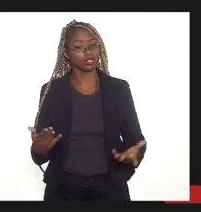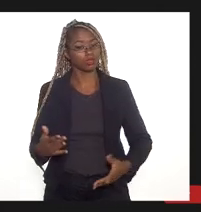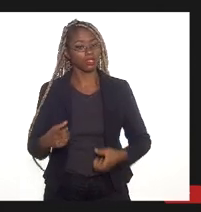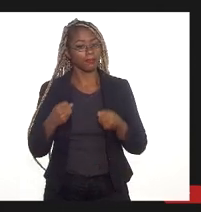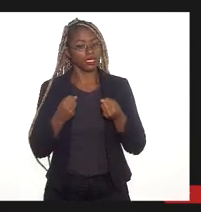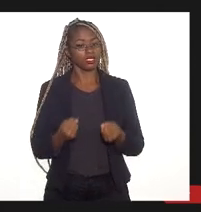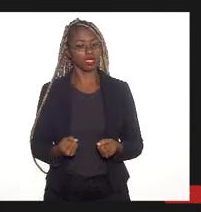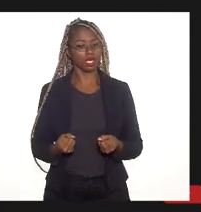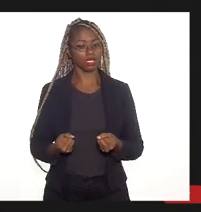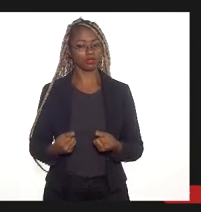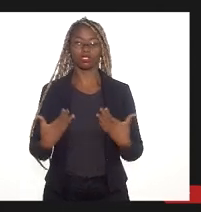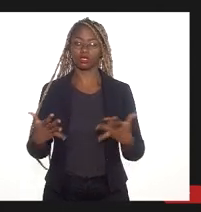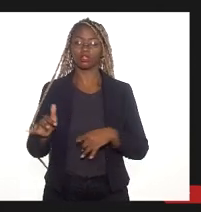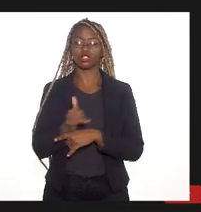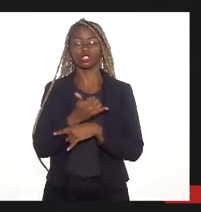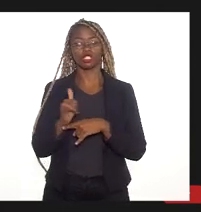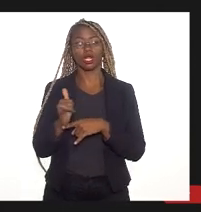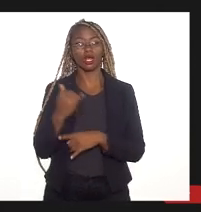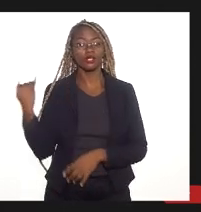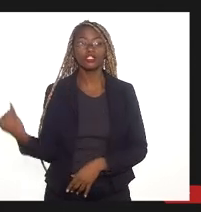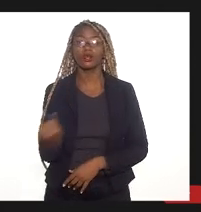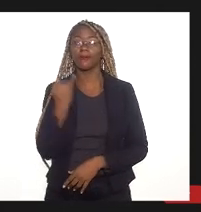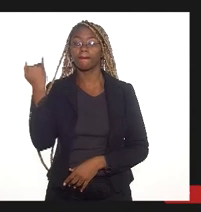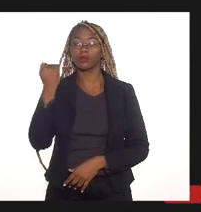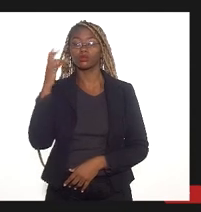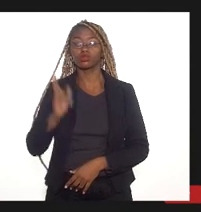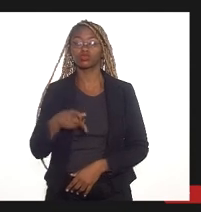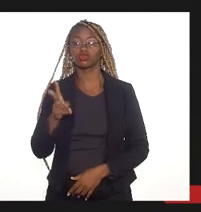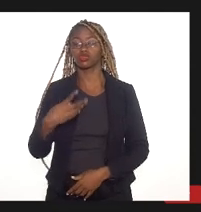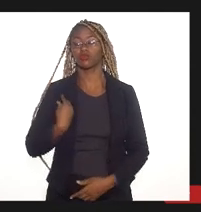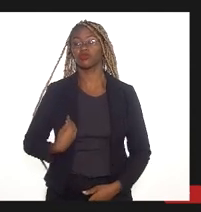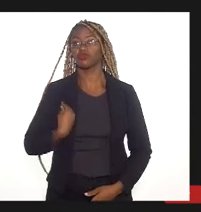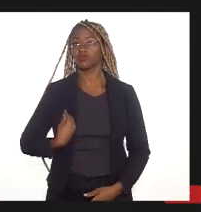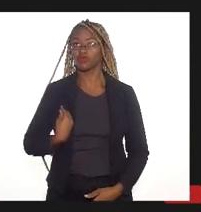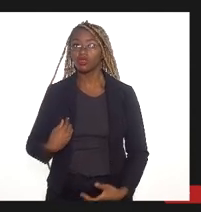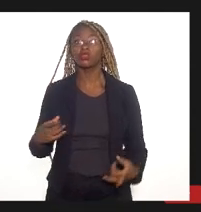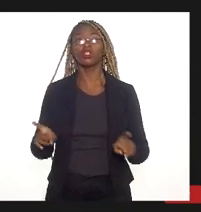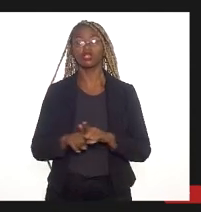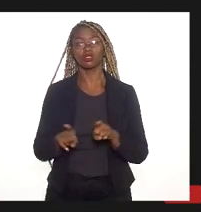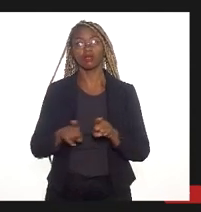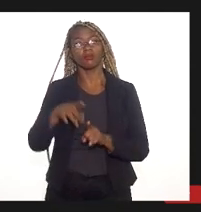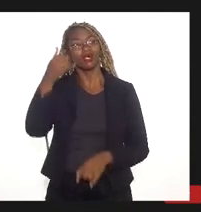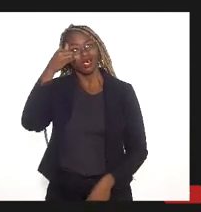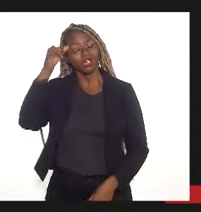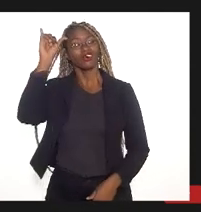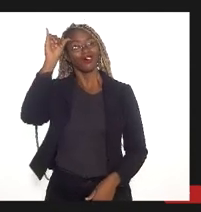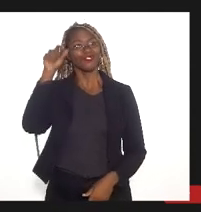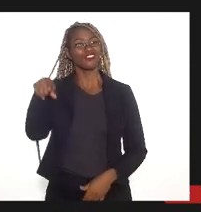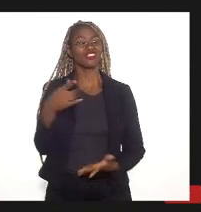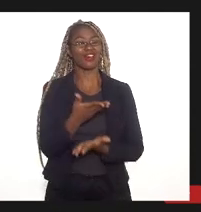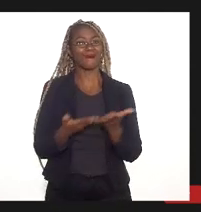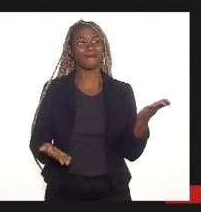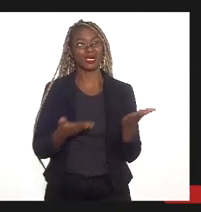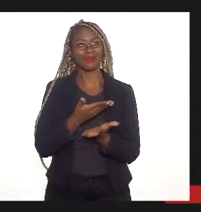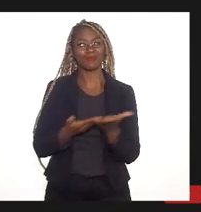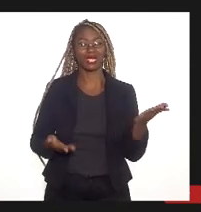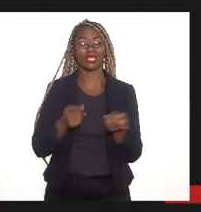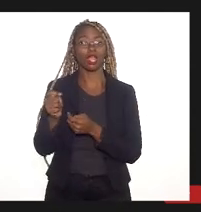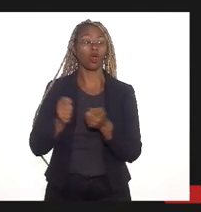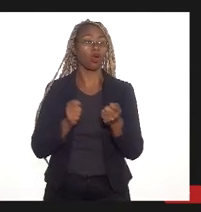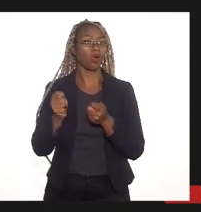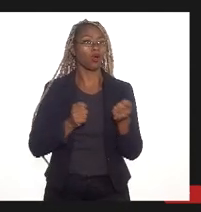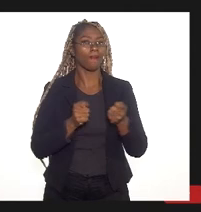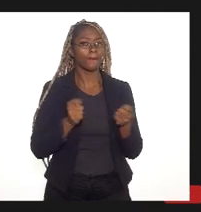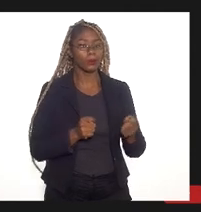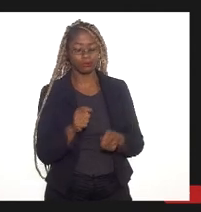o poder é estratégico, importante para a manutenção de vidas e para evitar perda econômica